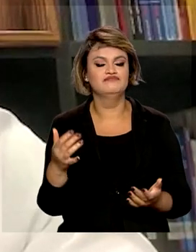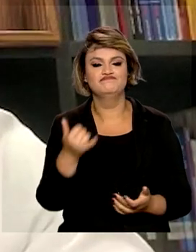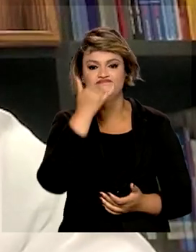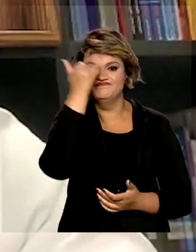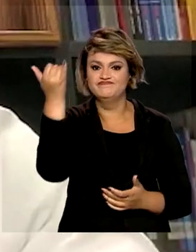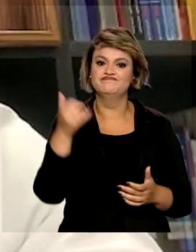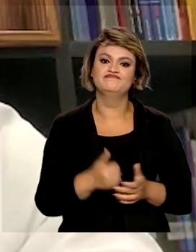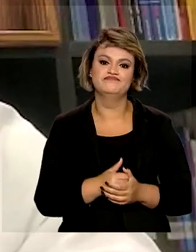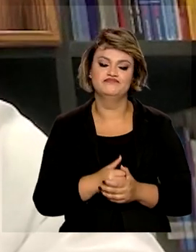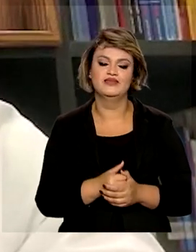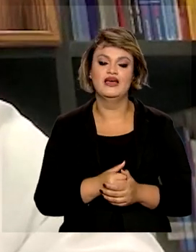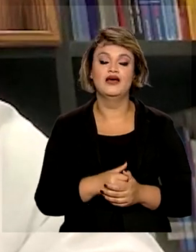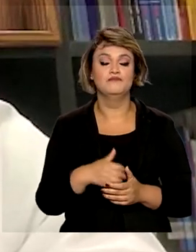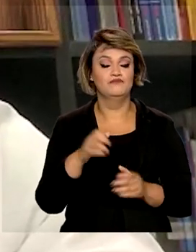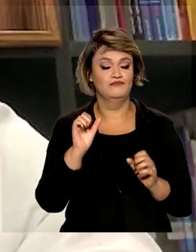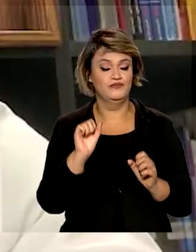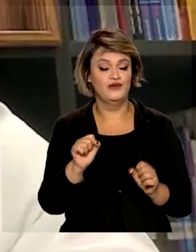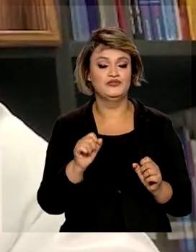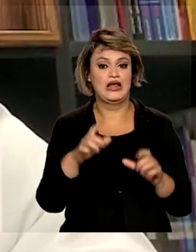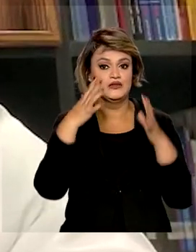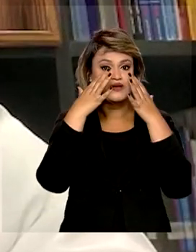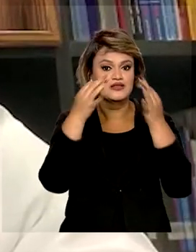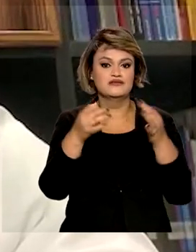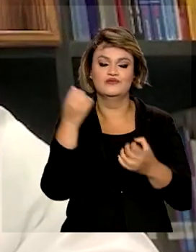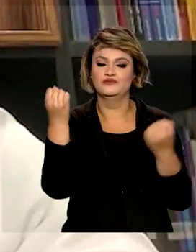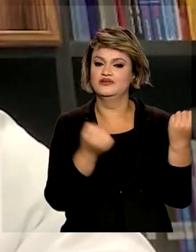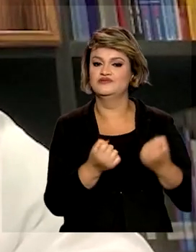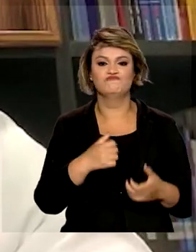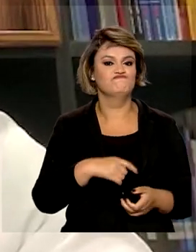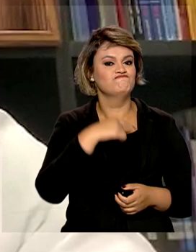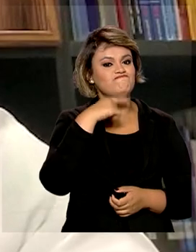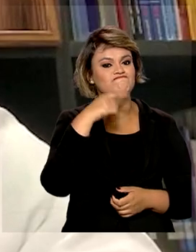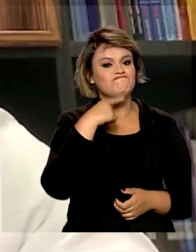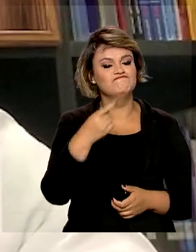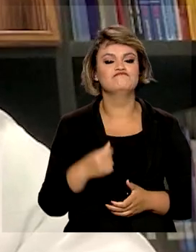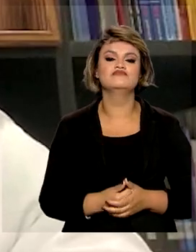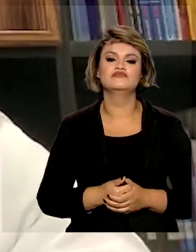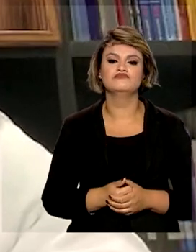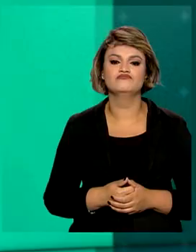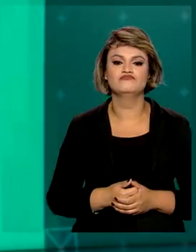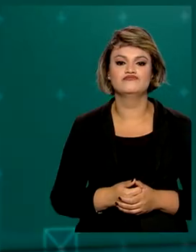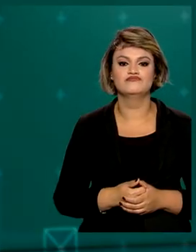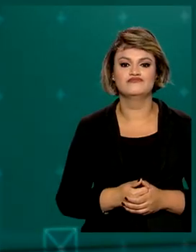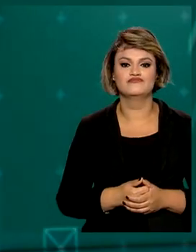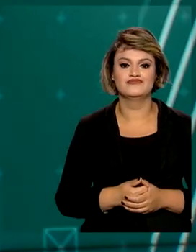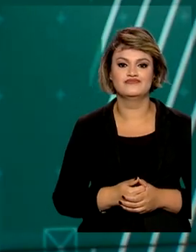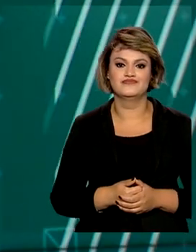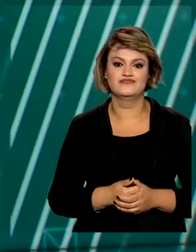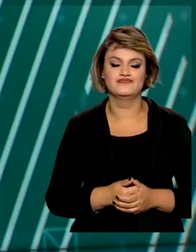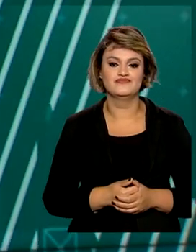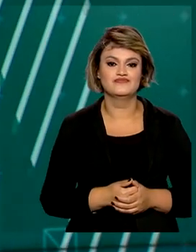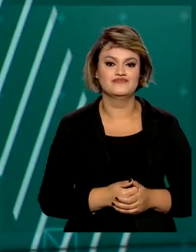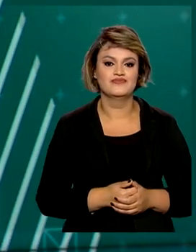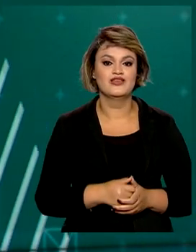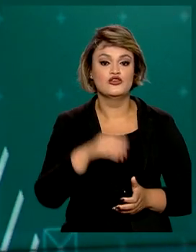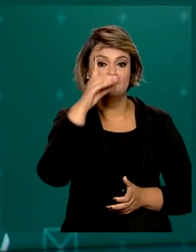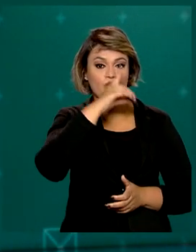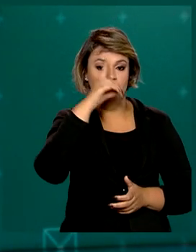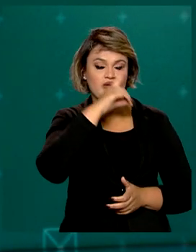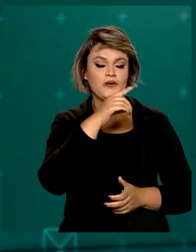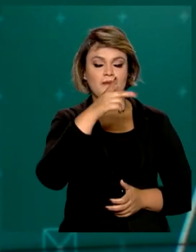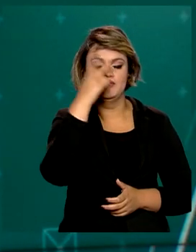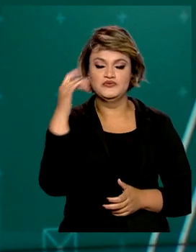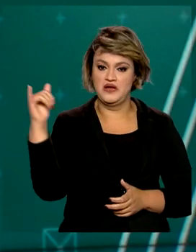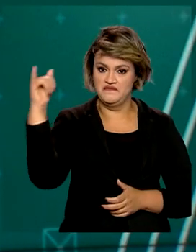comunicação e vai diminuir a atenção também no trânsito, na segurança aviária. A partir de domingo, quem